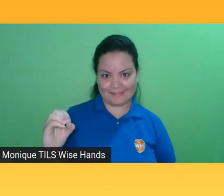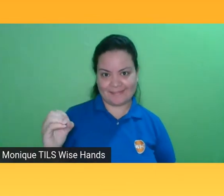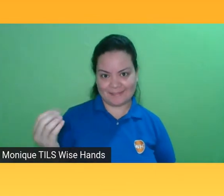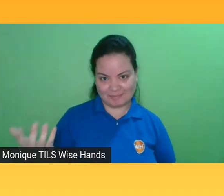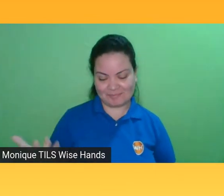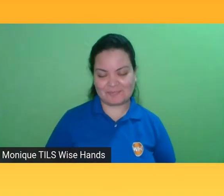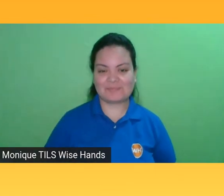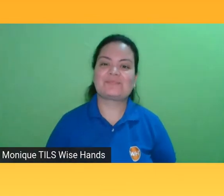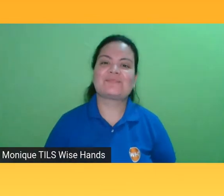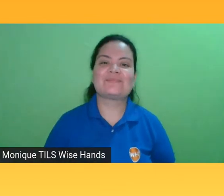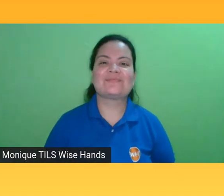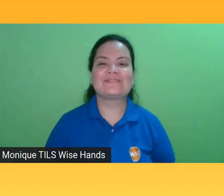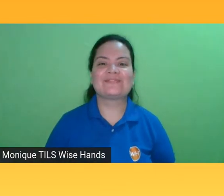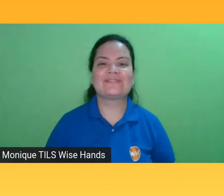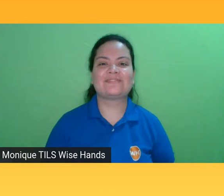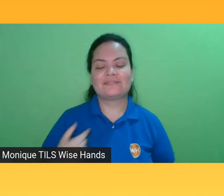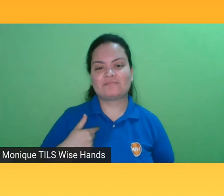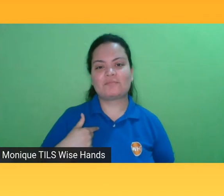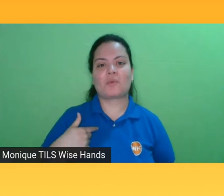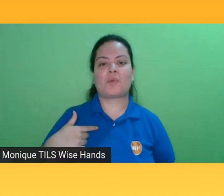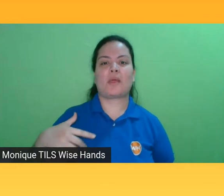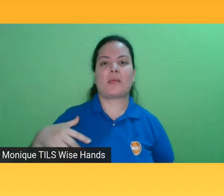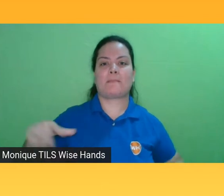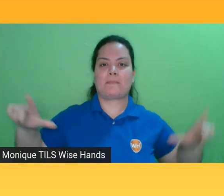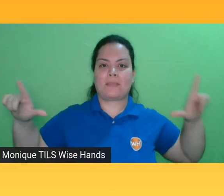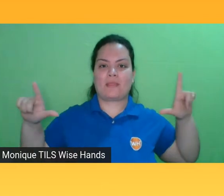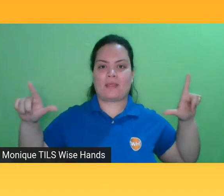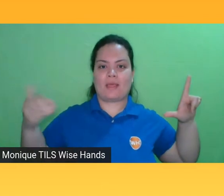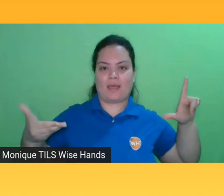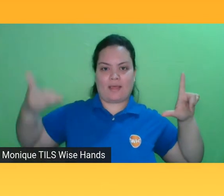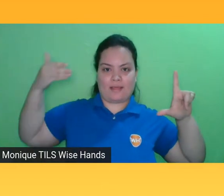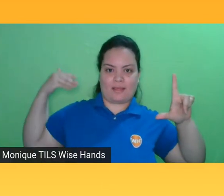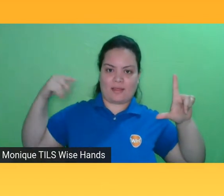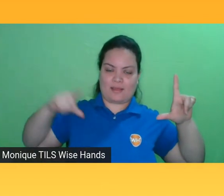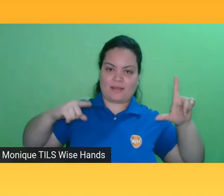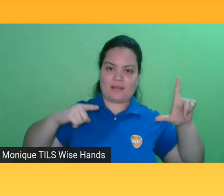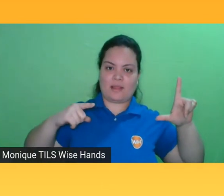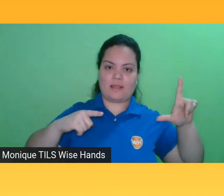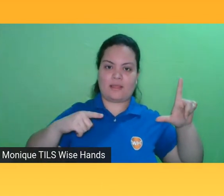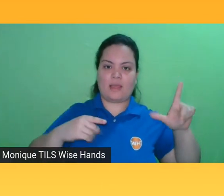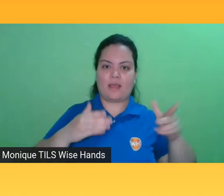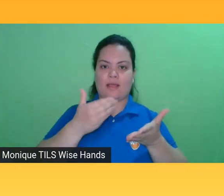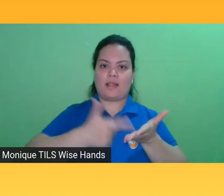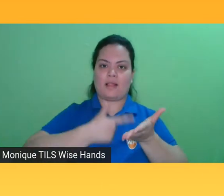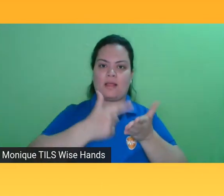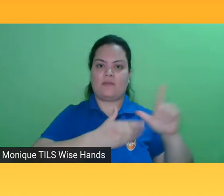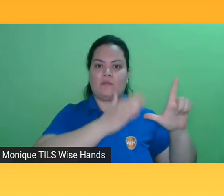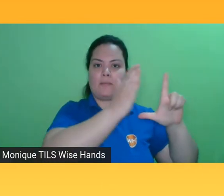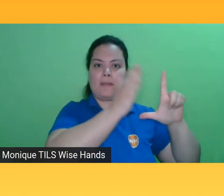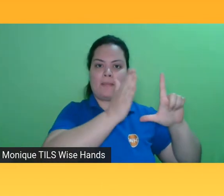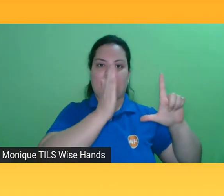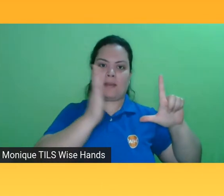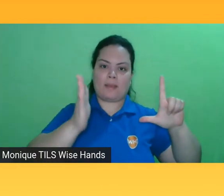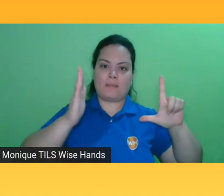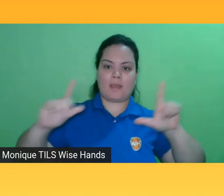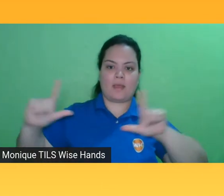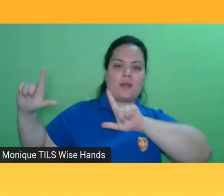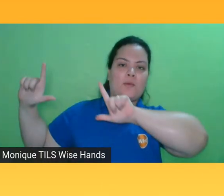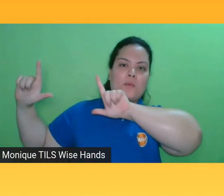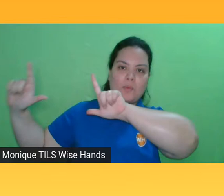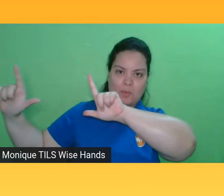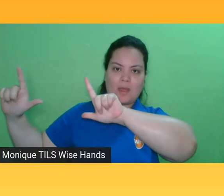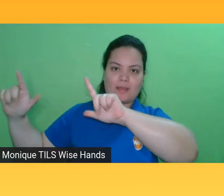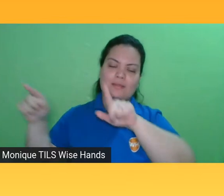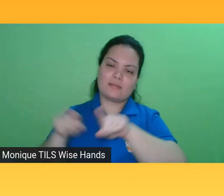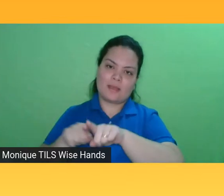eu estou aqui num ambiente que tem uma estante de livros atrás de mim, além de um quadro e uma